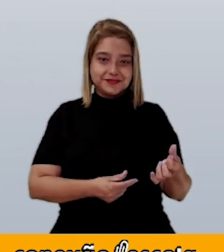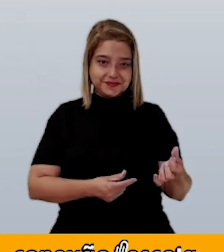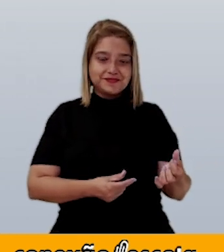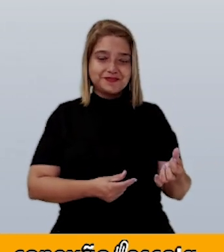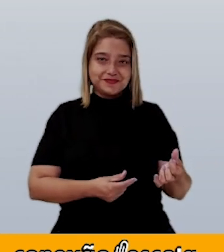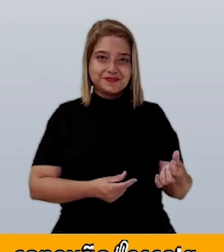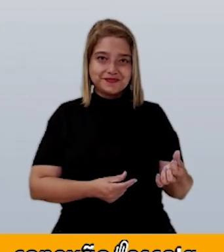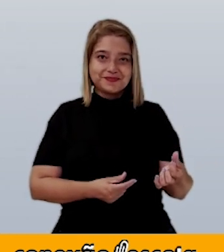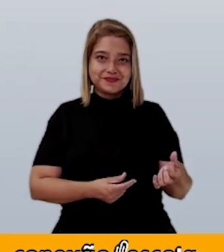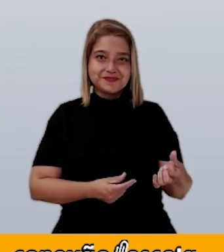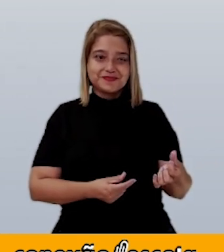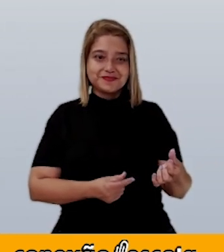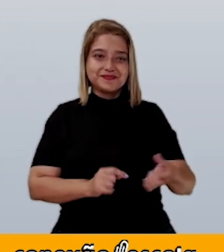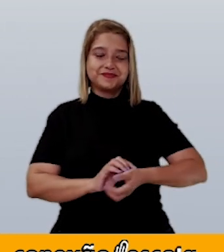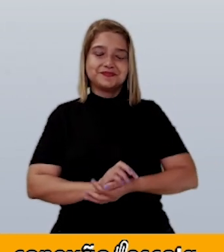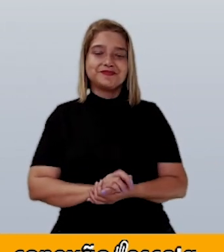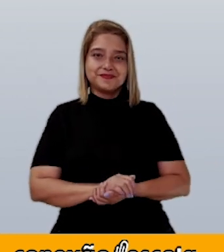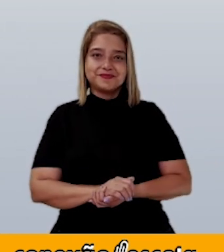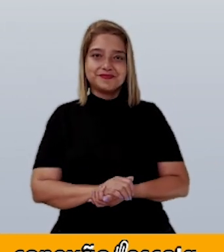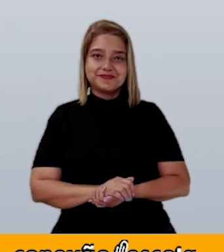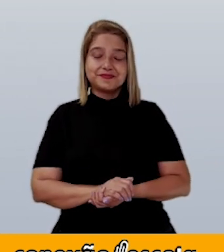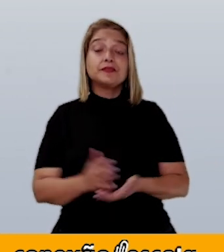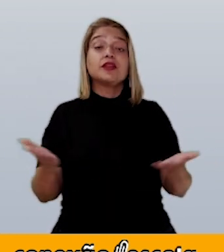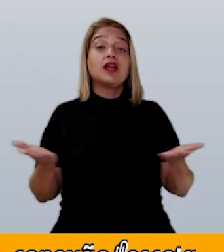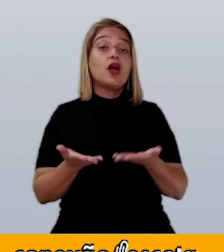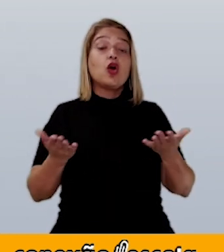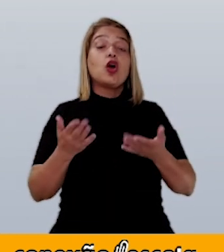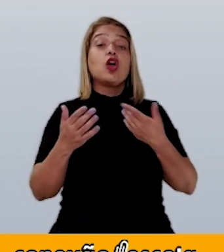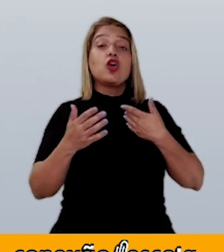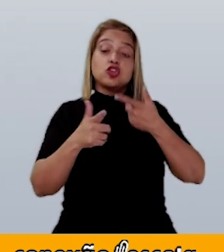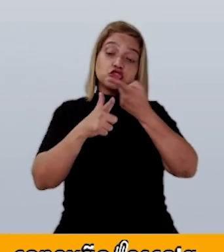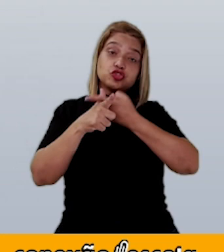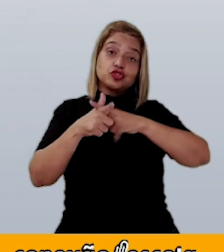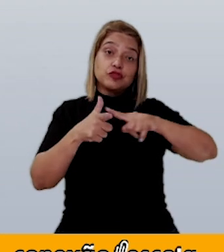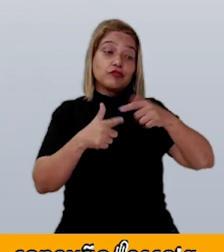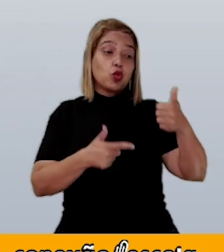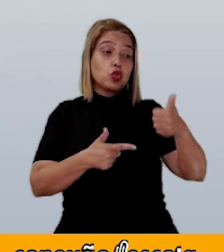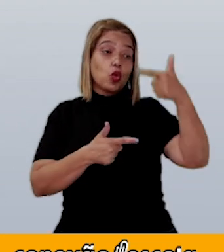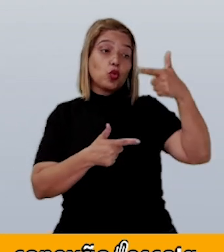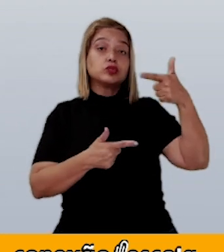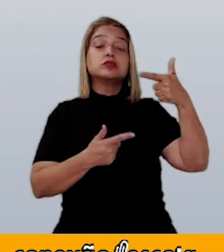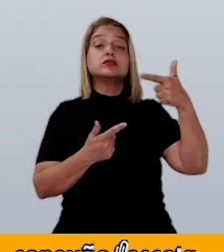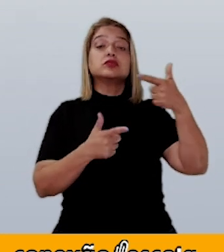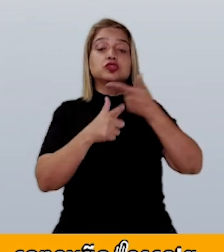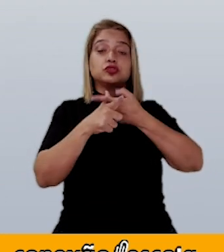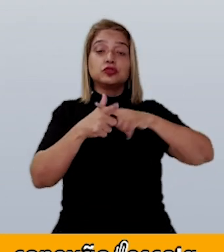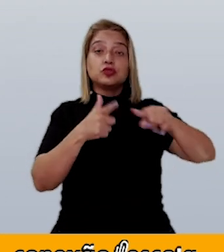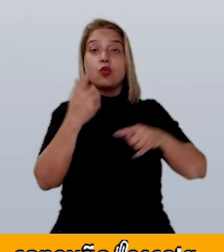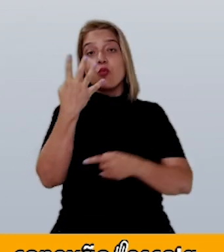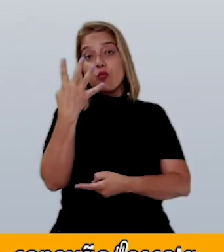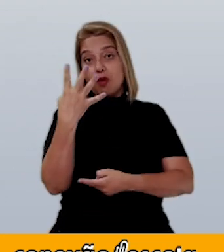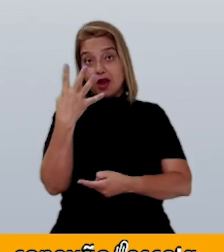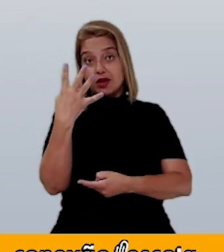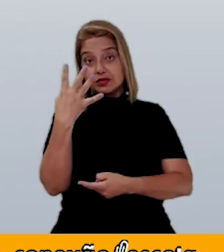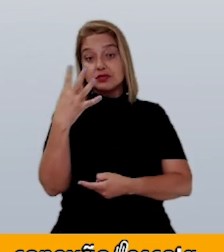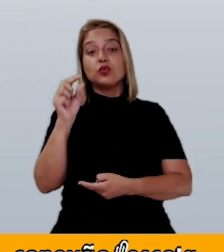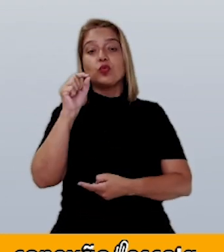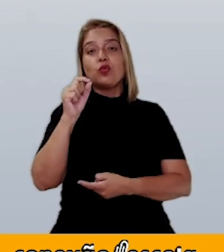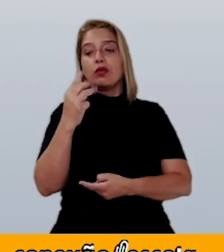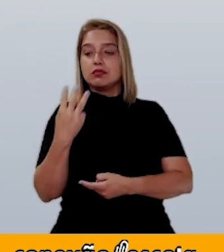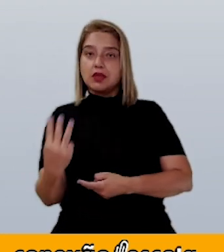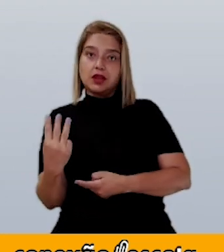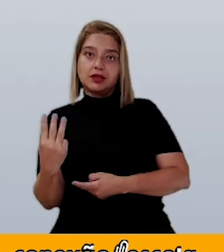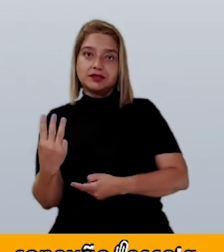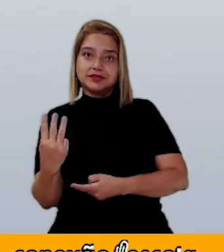visualizar. Então, eu vou dividir doze por quatro, que vai me dar o total de